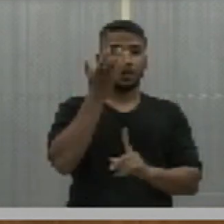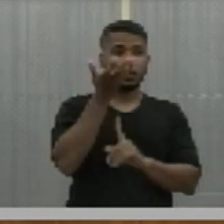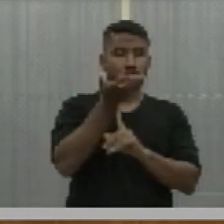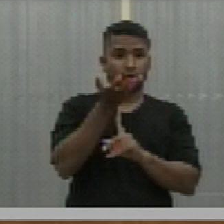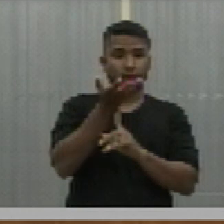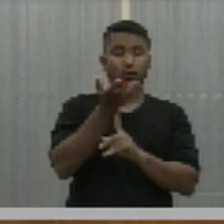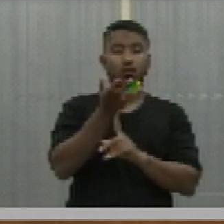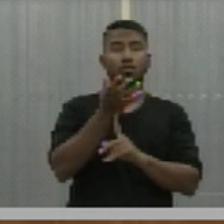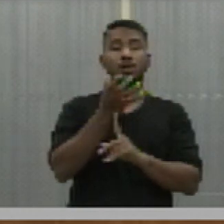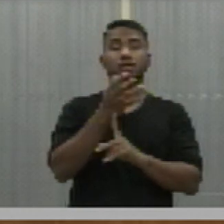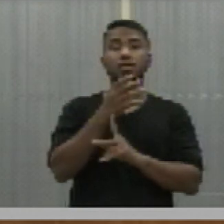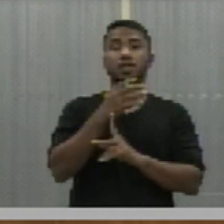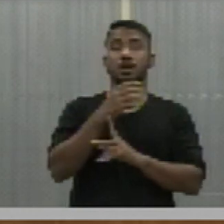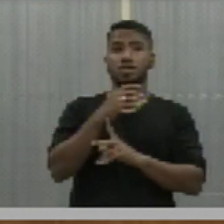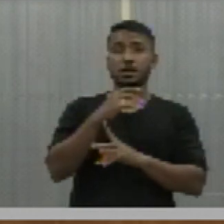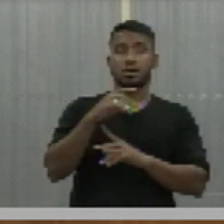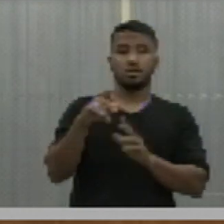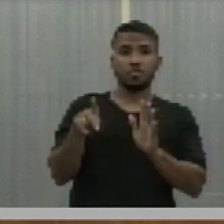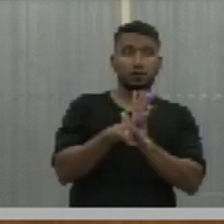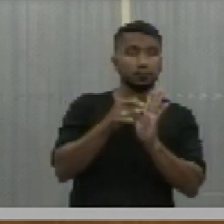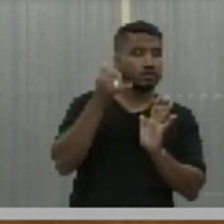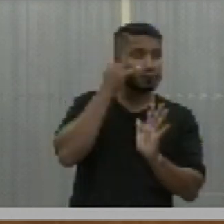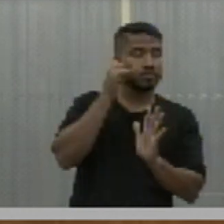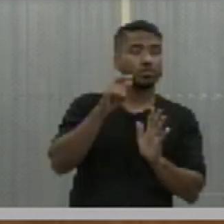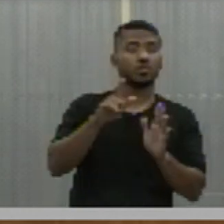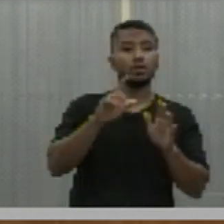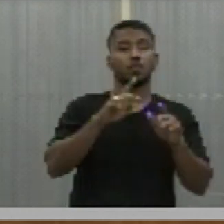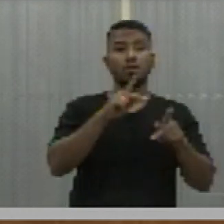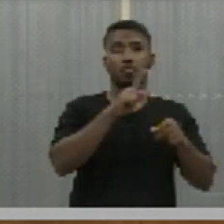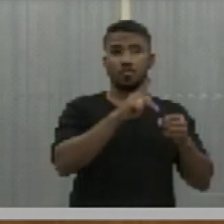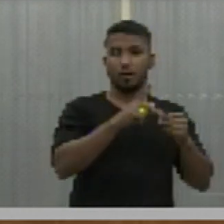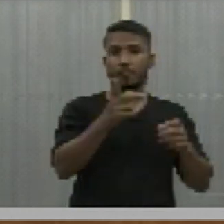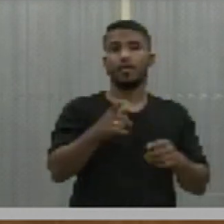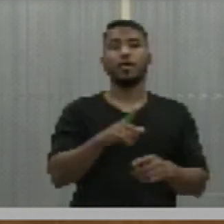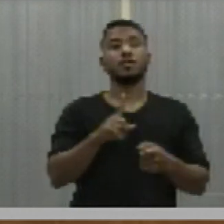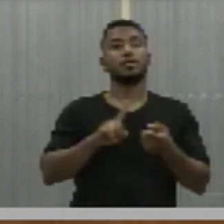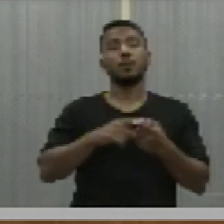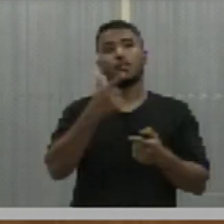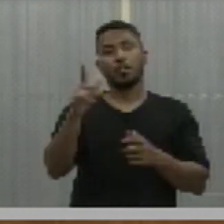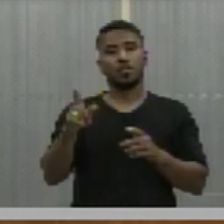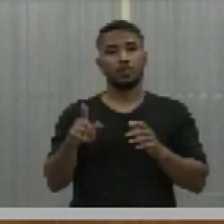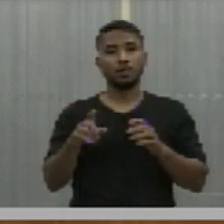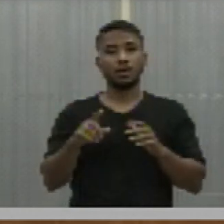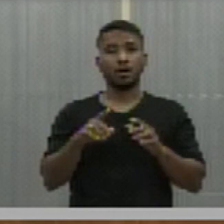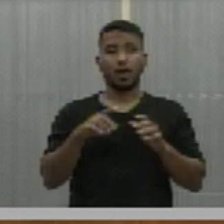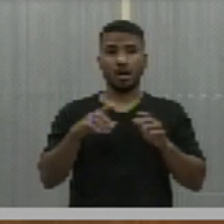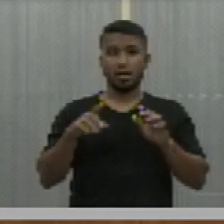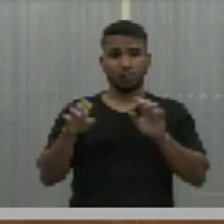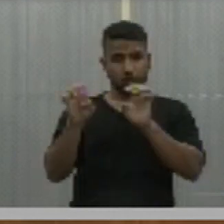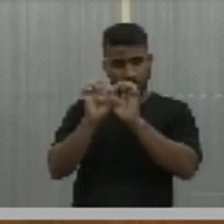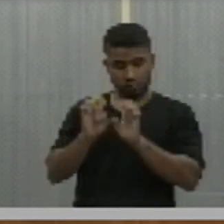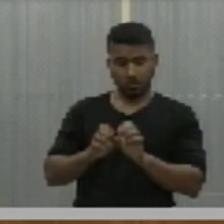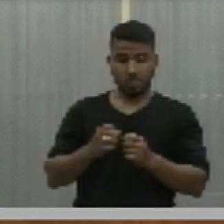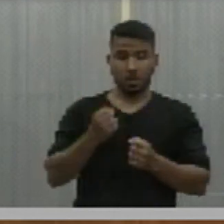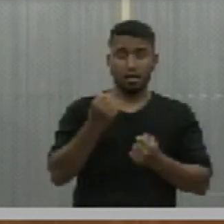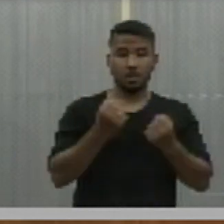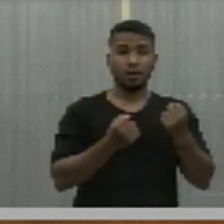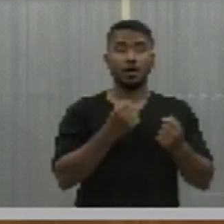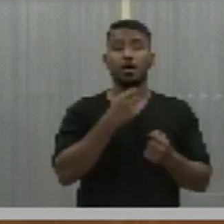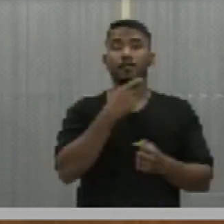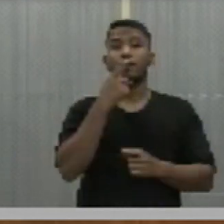telefonia, na localidade Boa Viagem. Um do Departamento Nacional de Infraestrutura e Transporte, em resposta